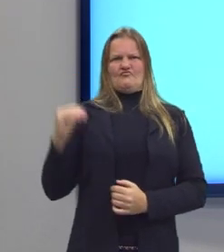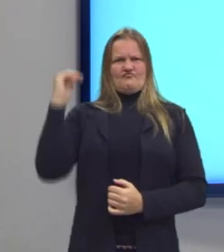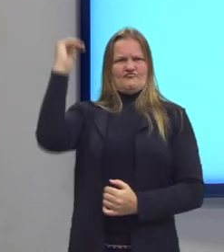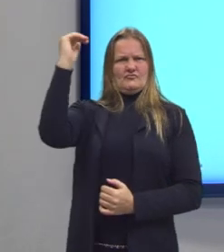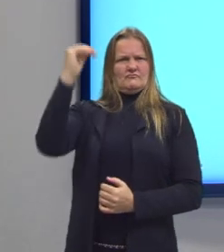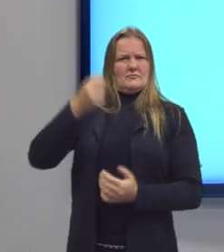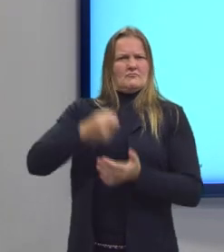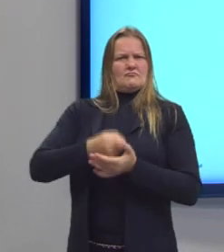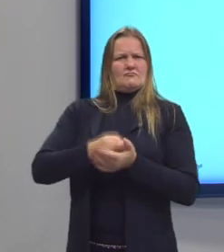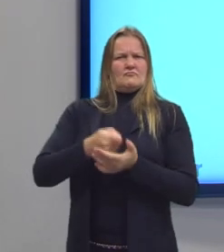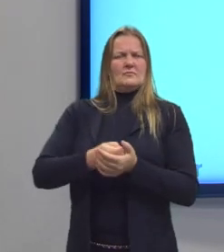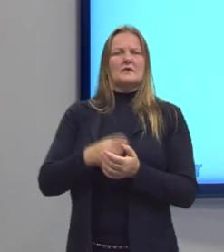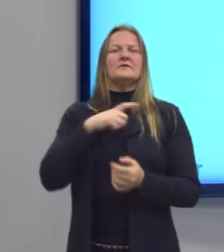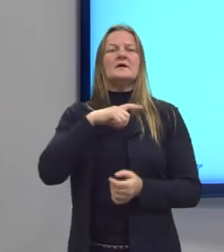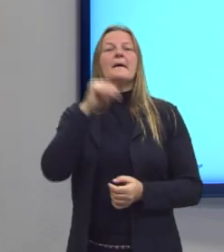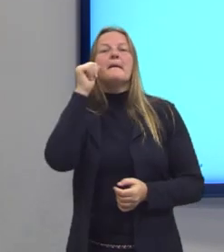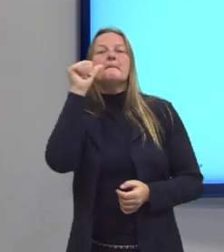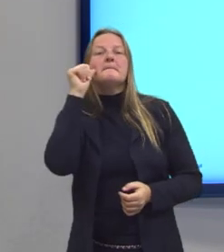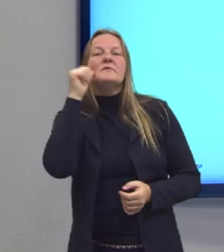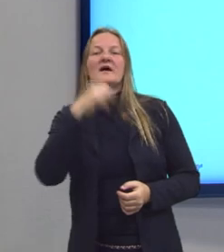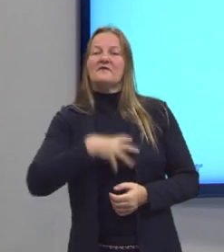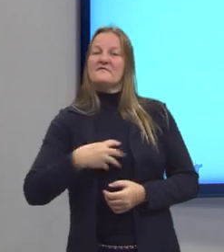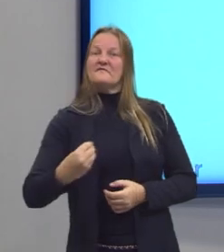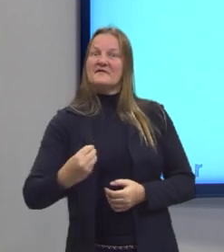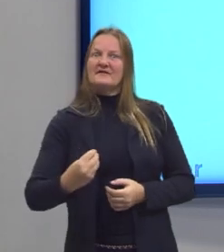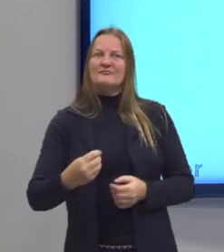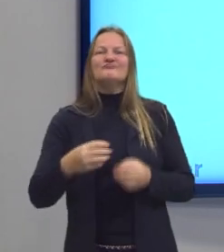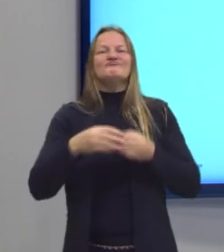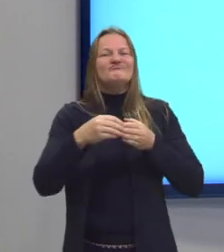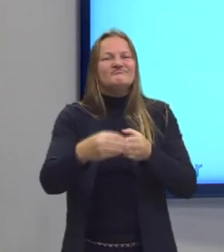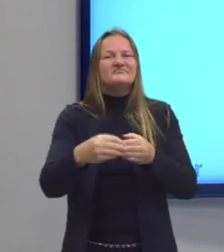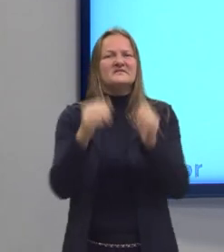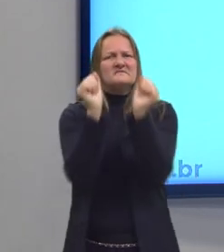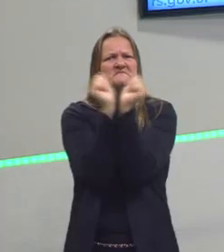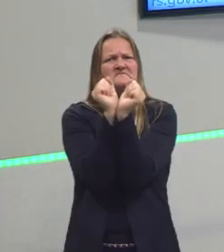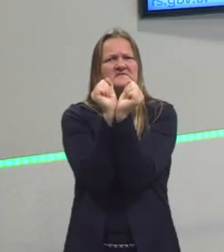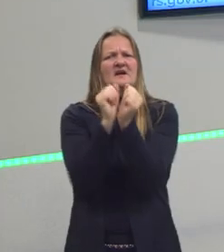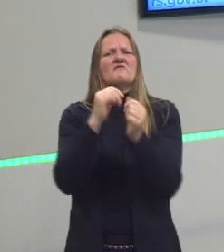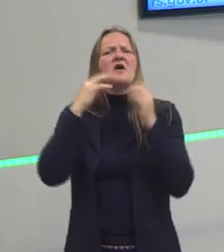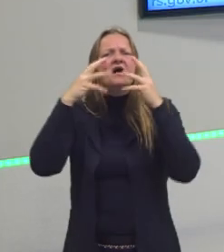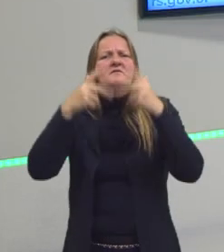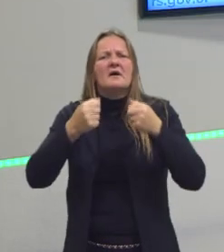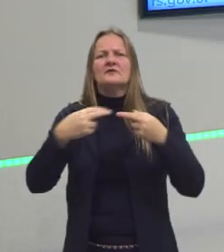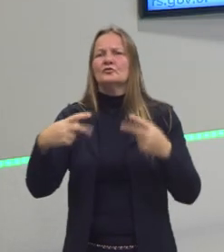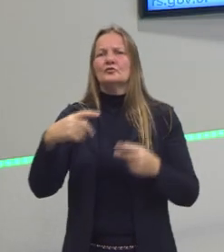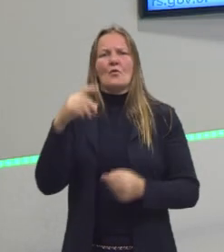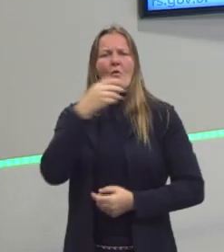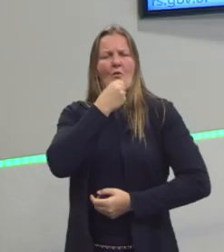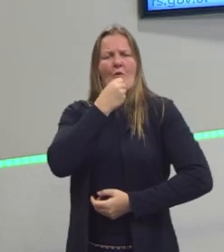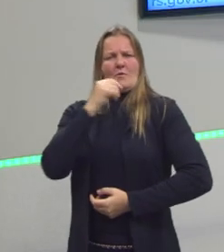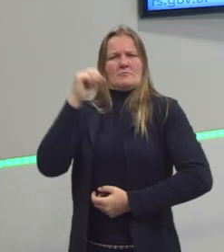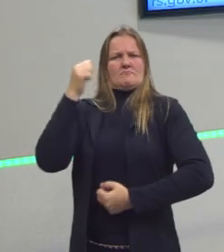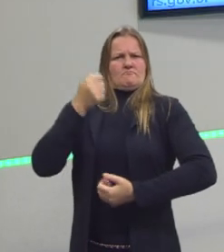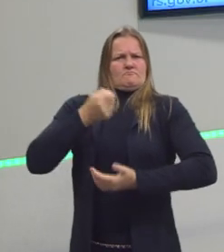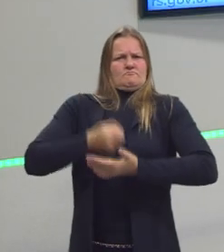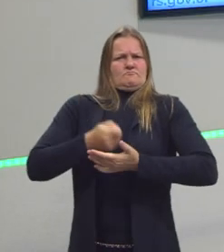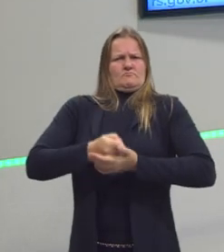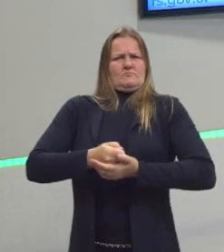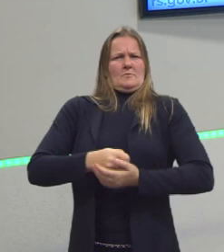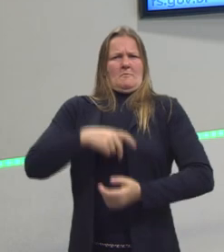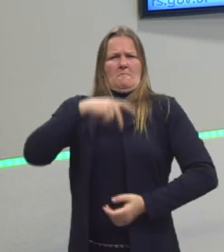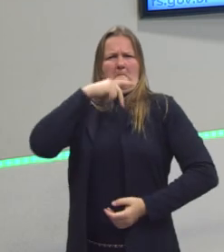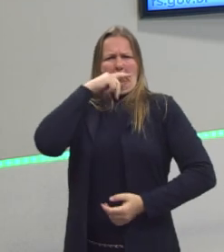destino da mulher, dos filhos, dos escravos, dos animais. Mas é o senhor do engenho, o senhor